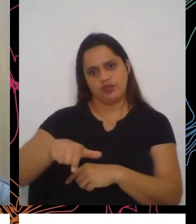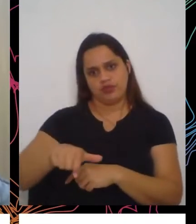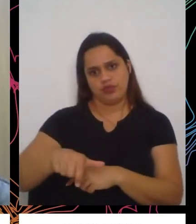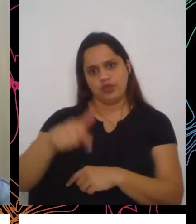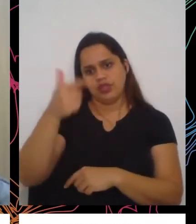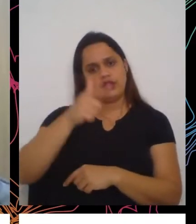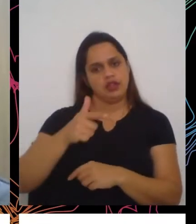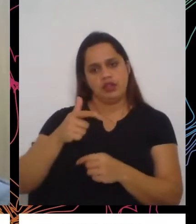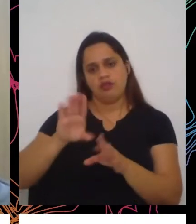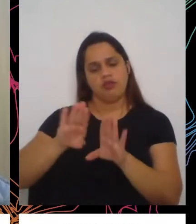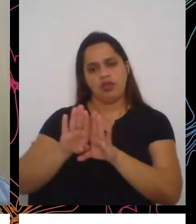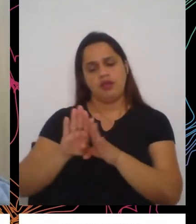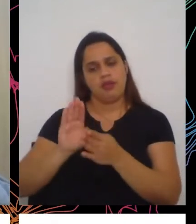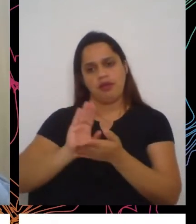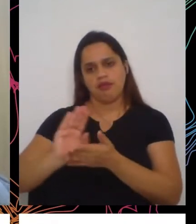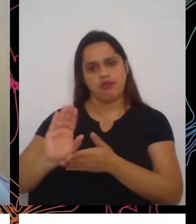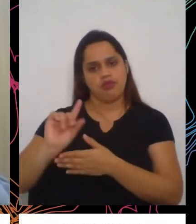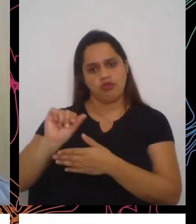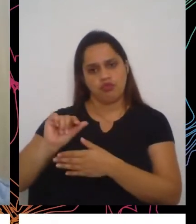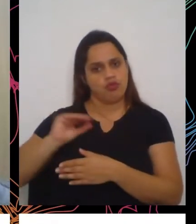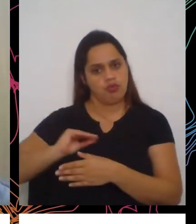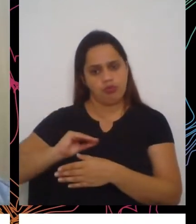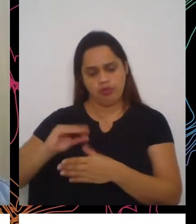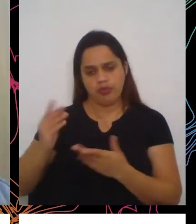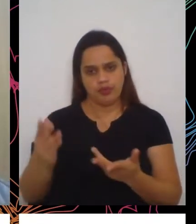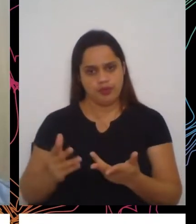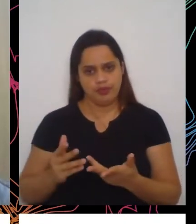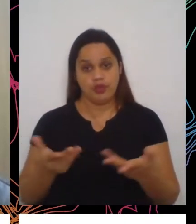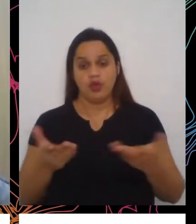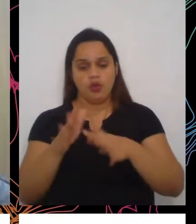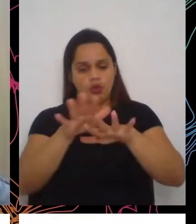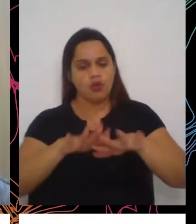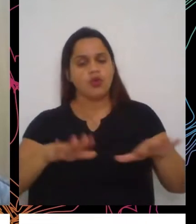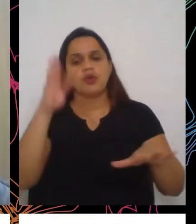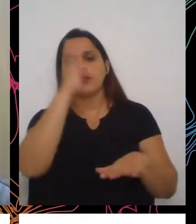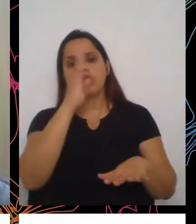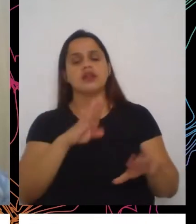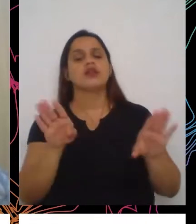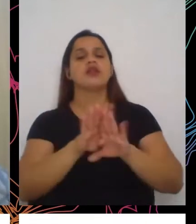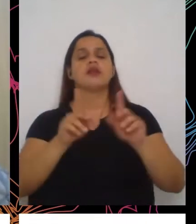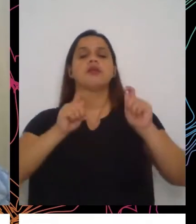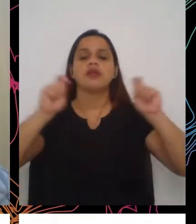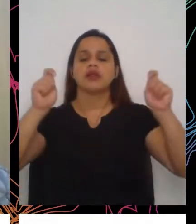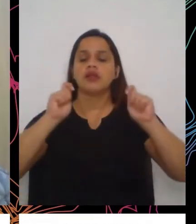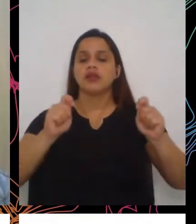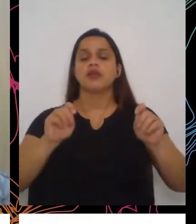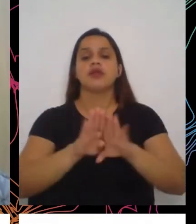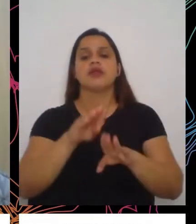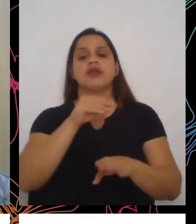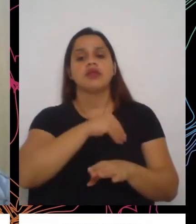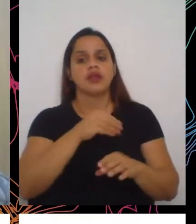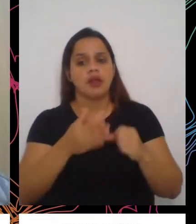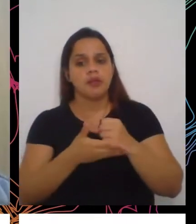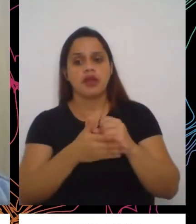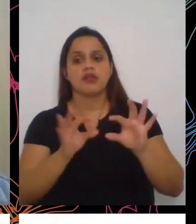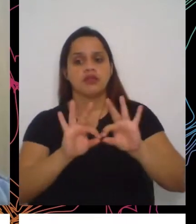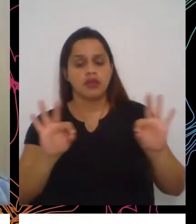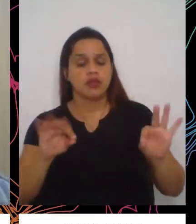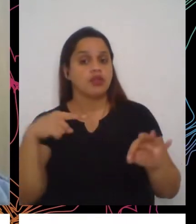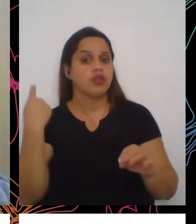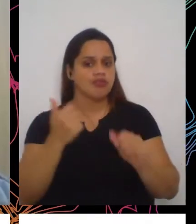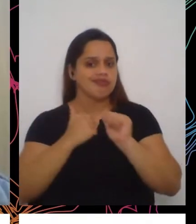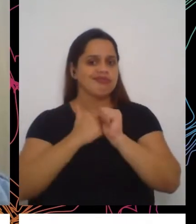vivemos um quadro muito grave, nós, pela rede brasileira e pela campanha Renda Básica que queremos, a gente vem acompanhando a